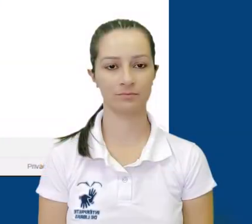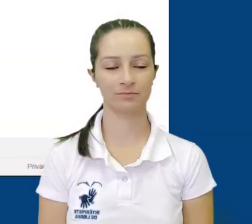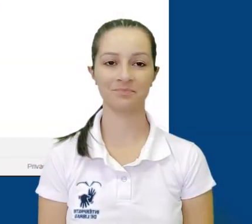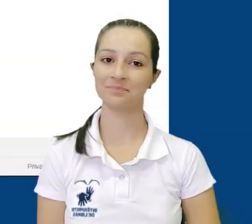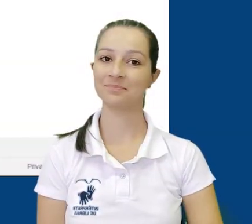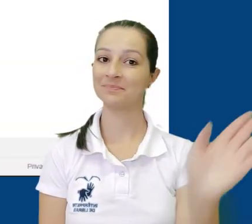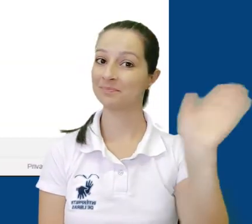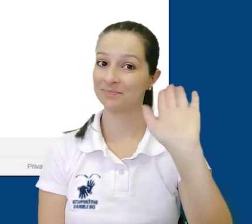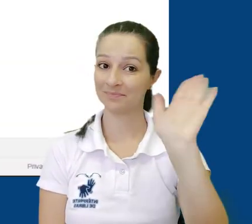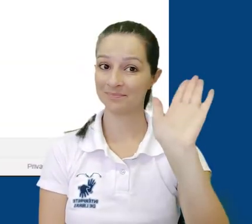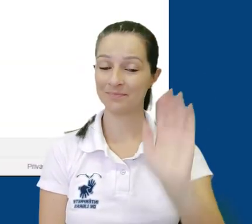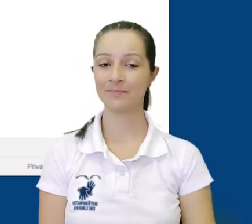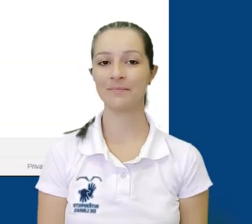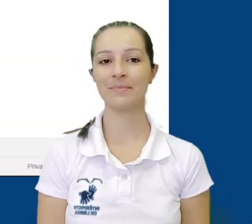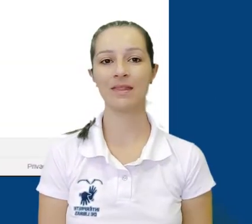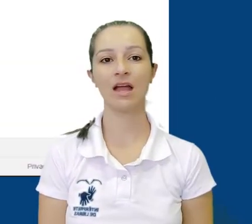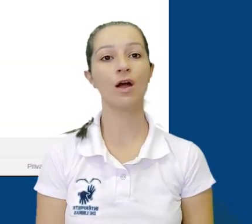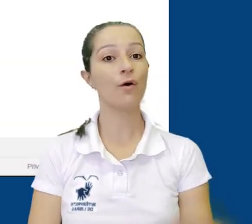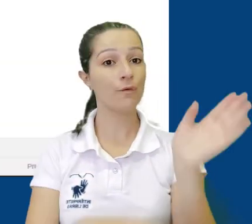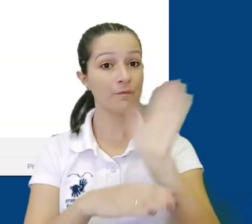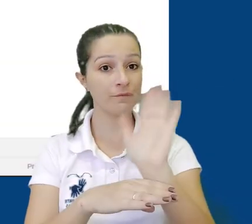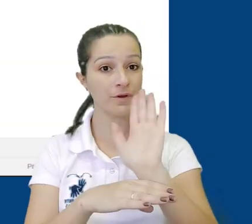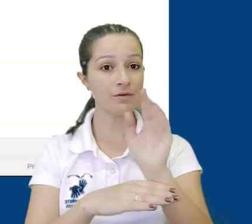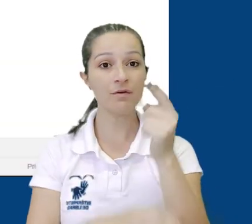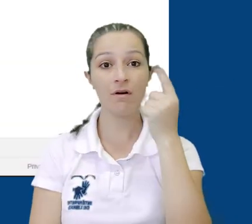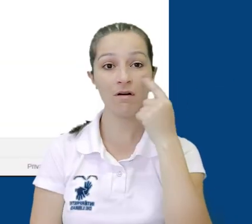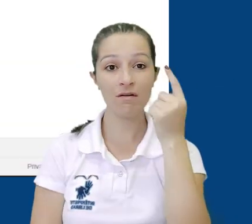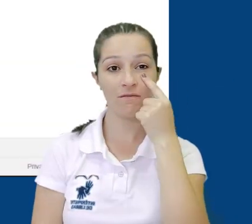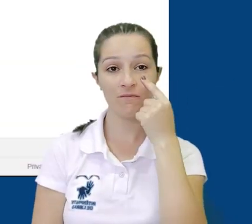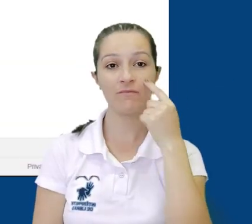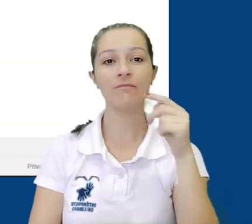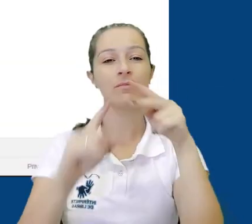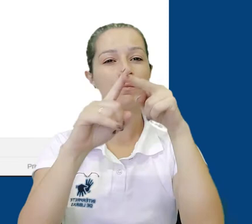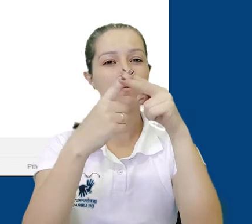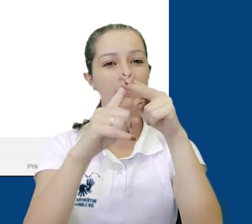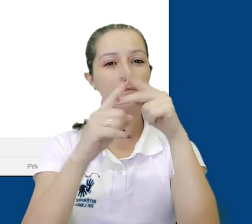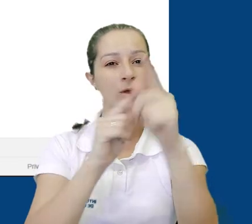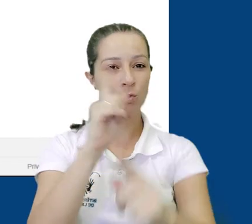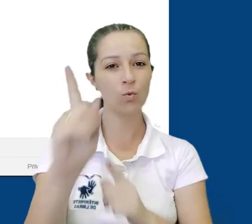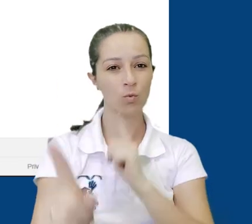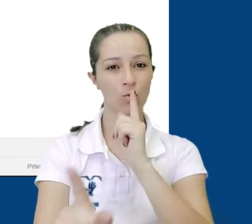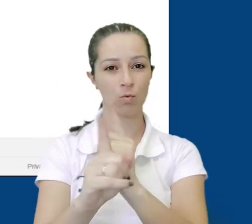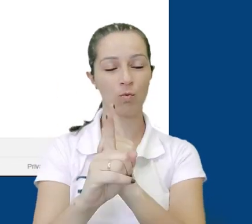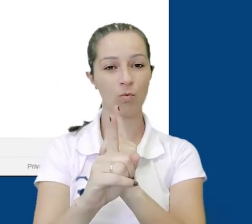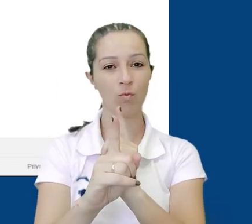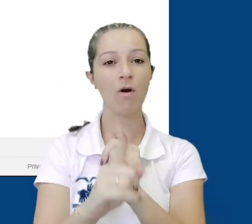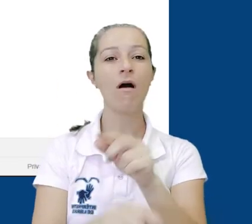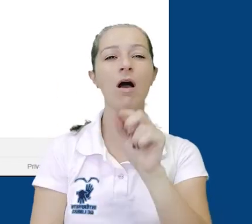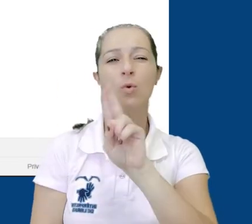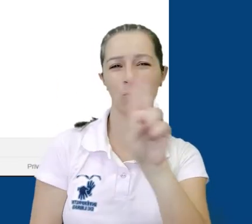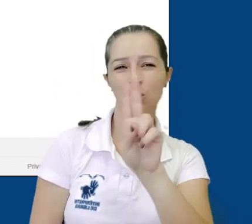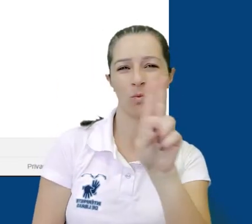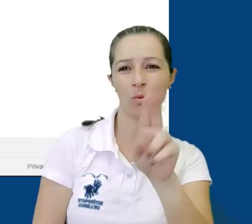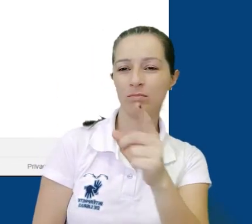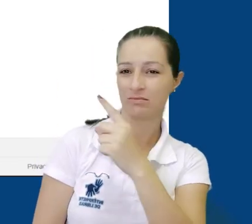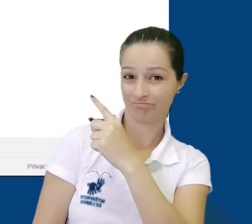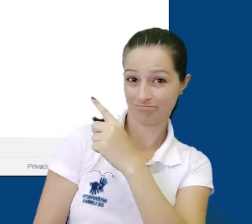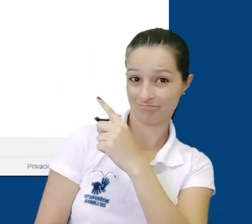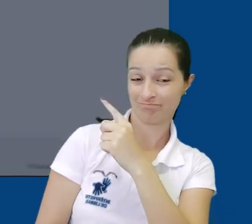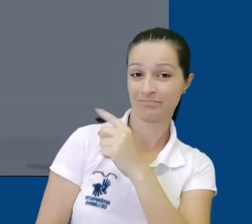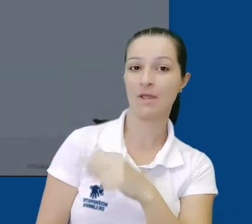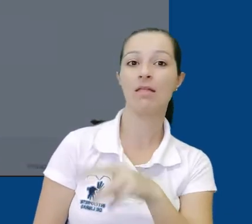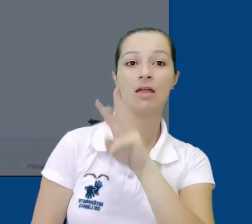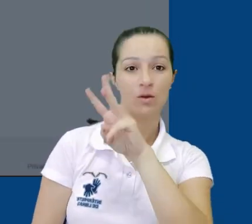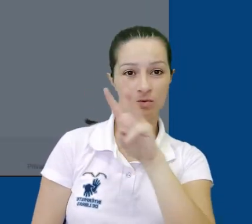Olá! No vídeo de hoje vamos conhecer a ferramenta de desenhos do Google, o Google Drawings. Para acessá-la você